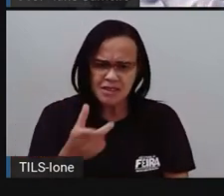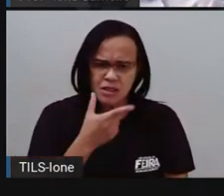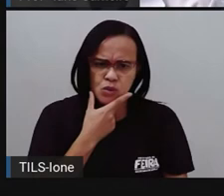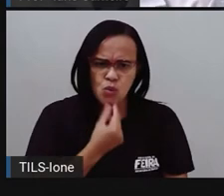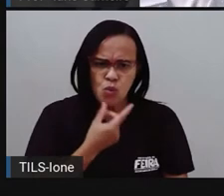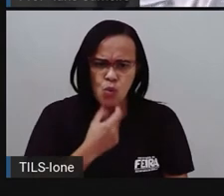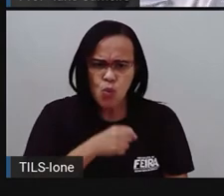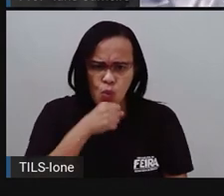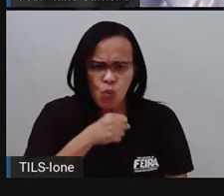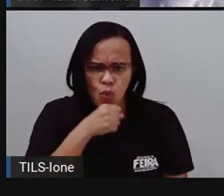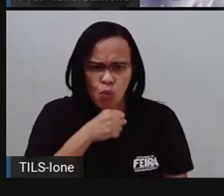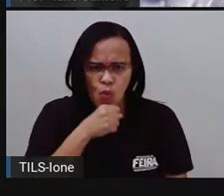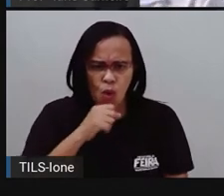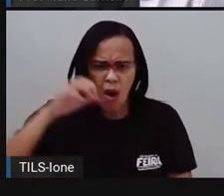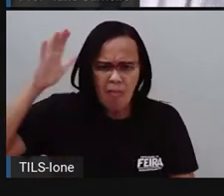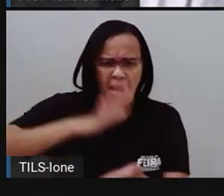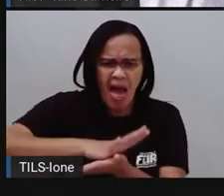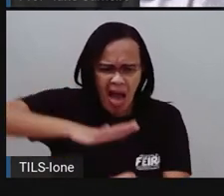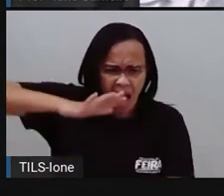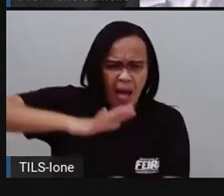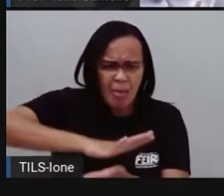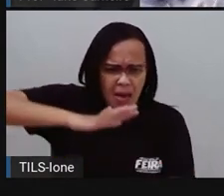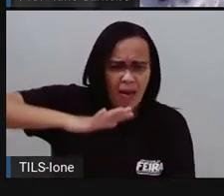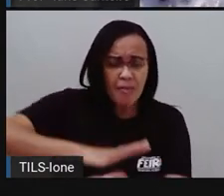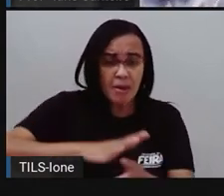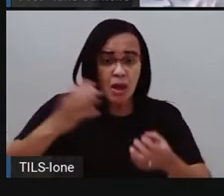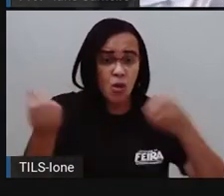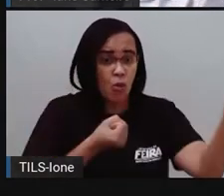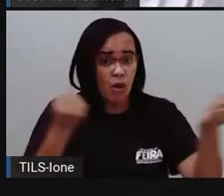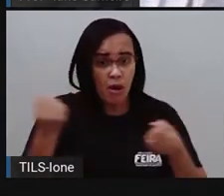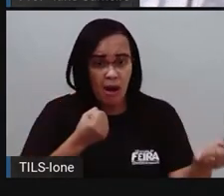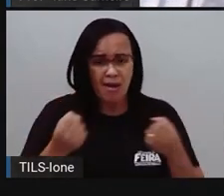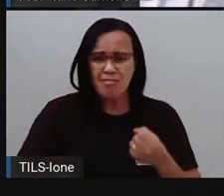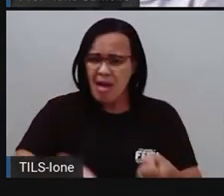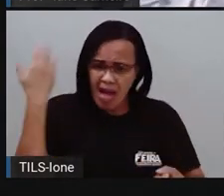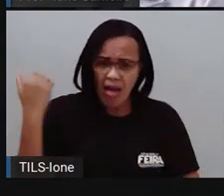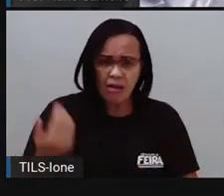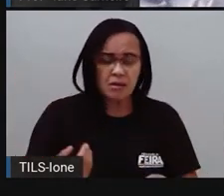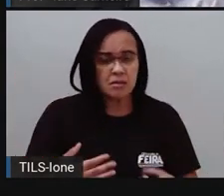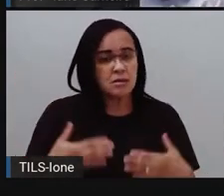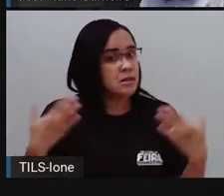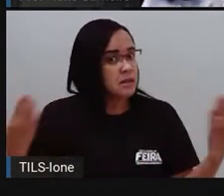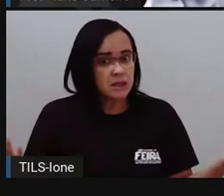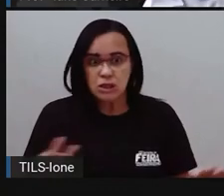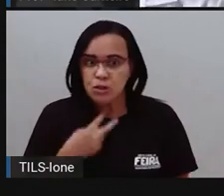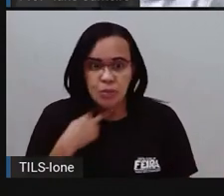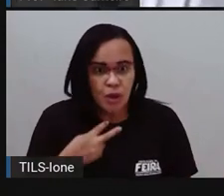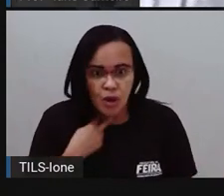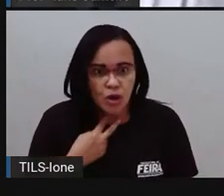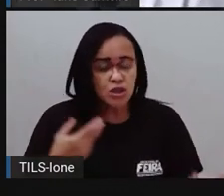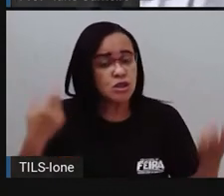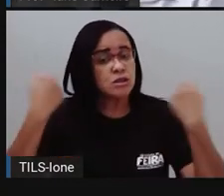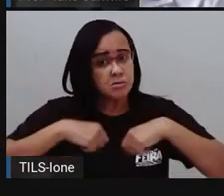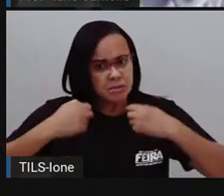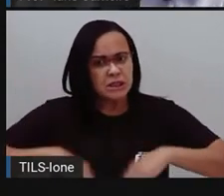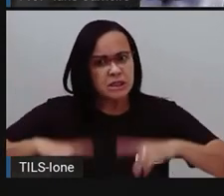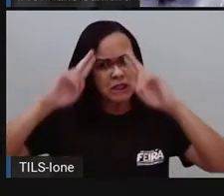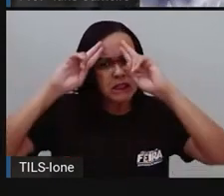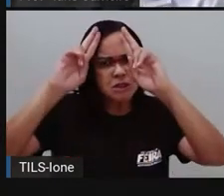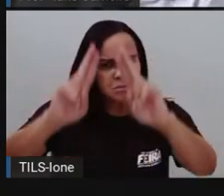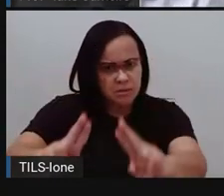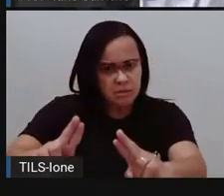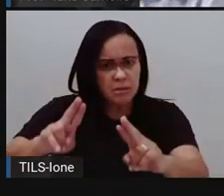frente. A gente tem que respeitar o tempo do idoso, né? A idade dele. Às vezes tem idoso que não escuta direitinho, né? Que não tá